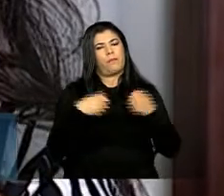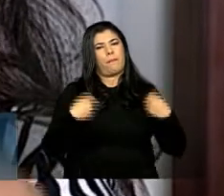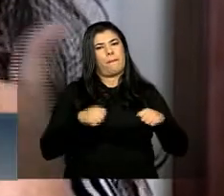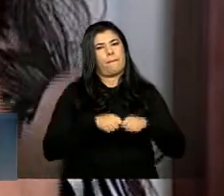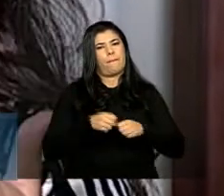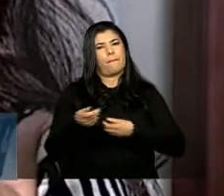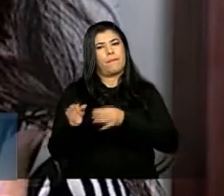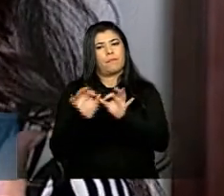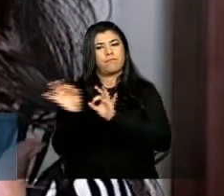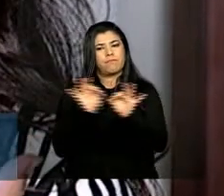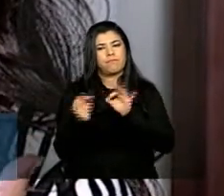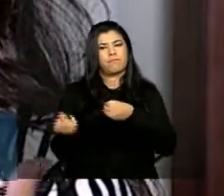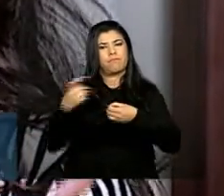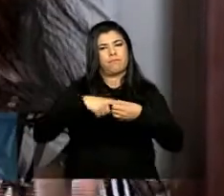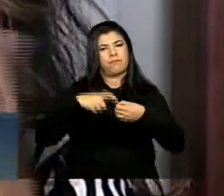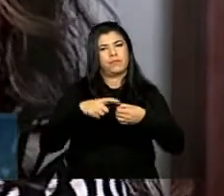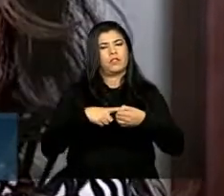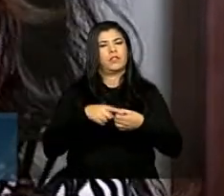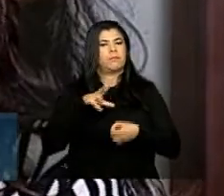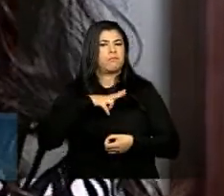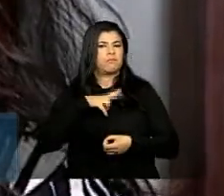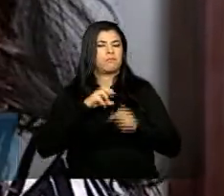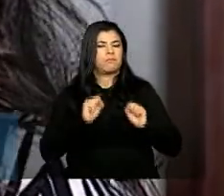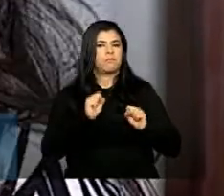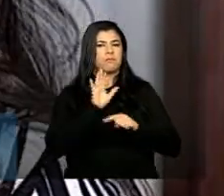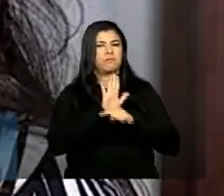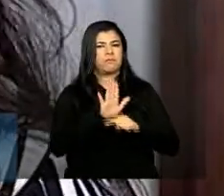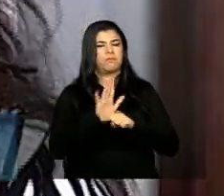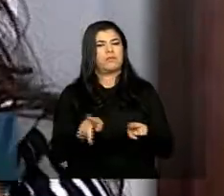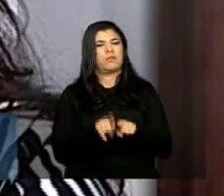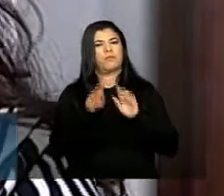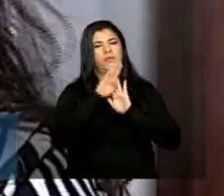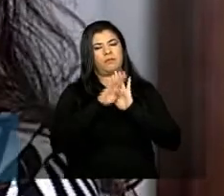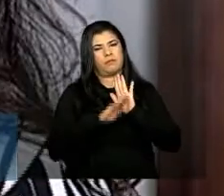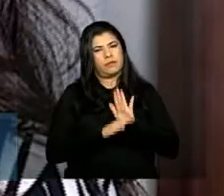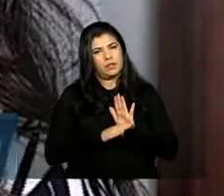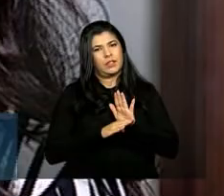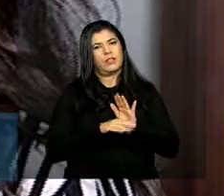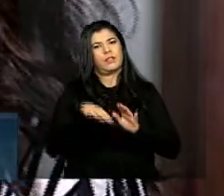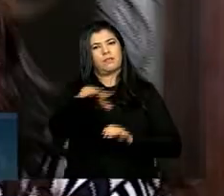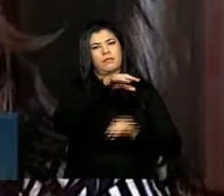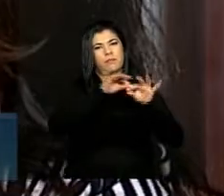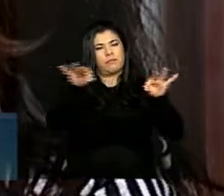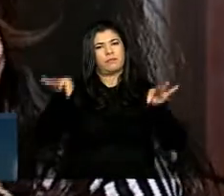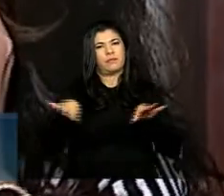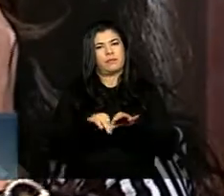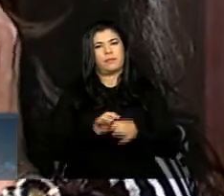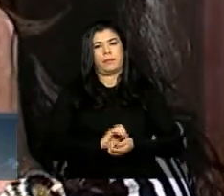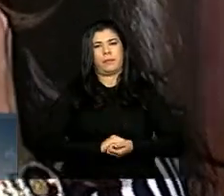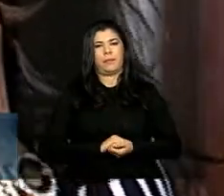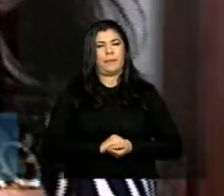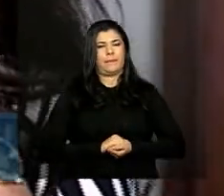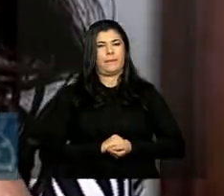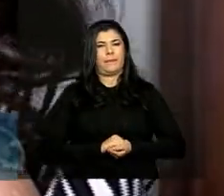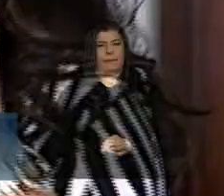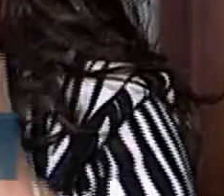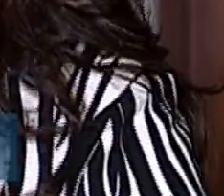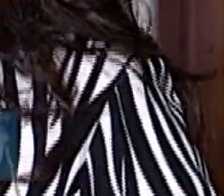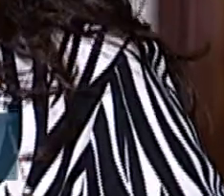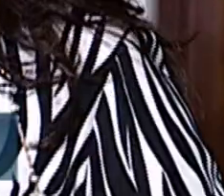parcerias na iniciativa privada que queiram participar do programa então remunera por hectare de longo prazo não,